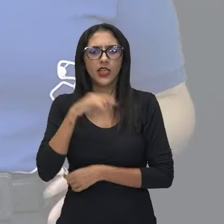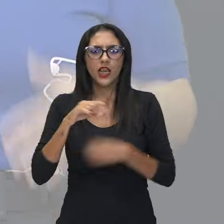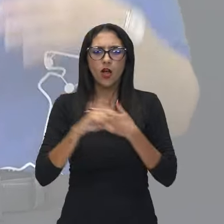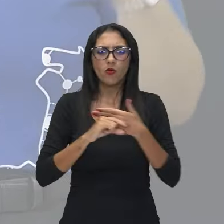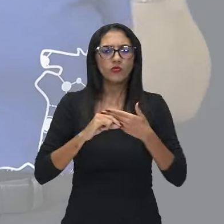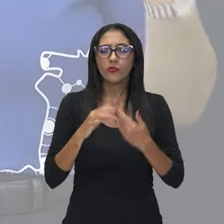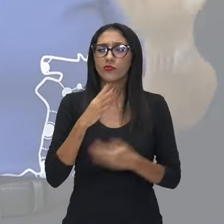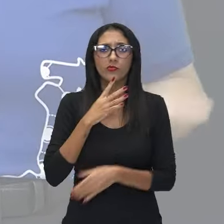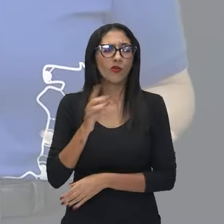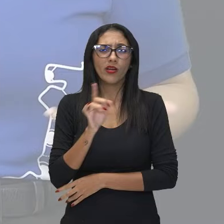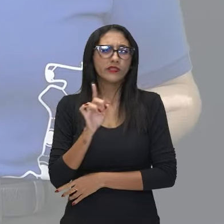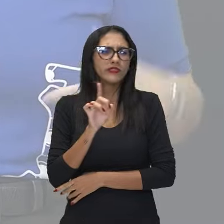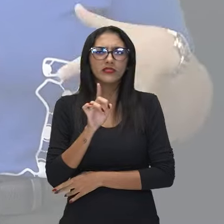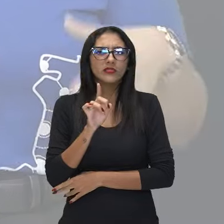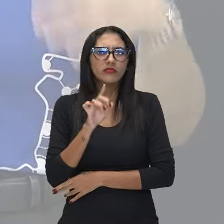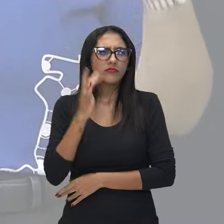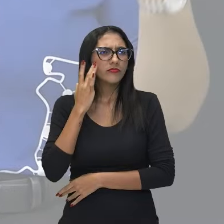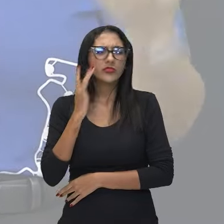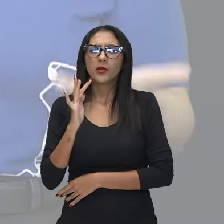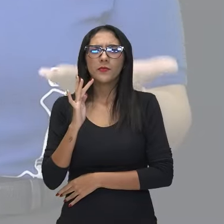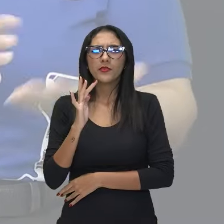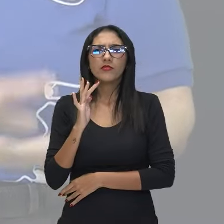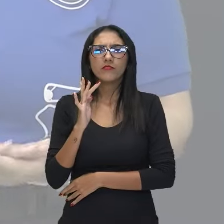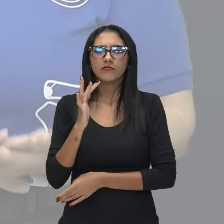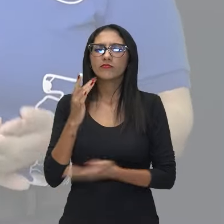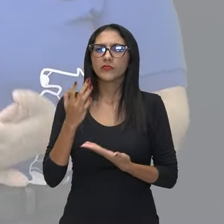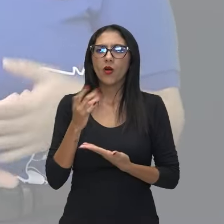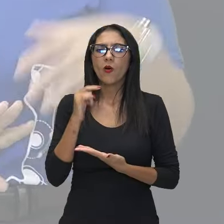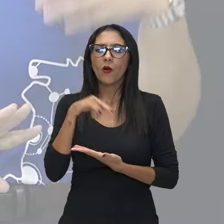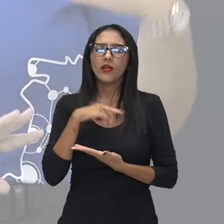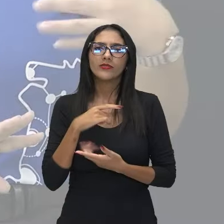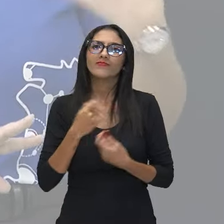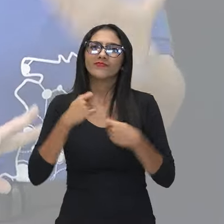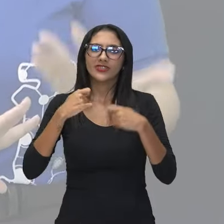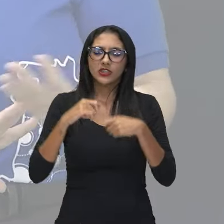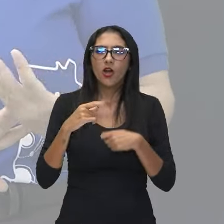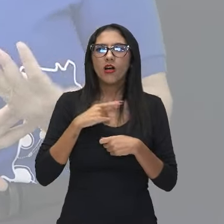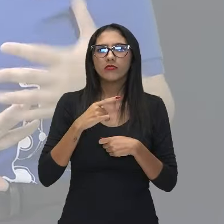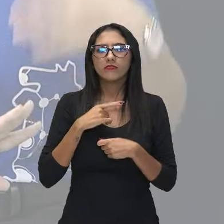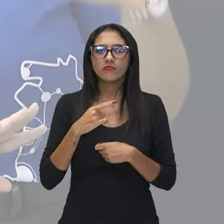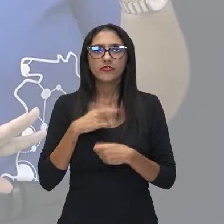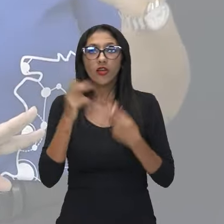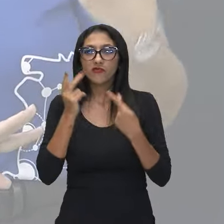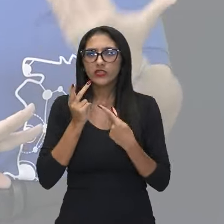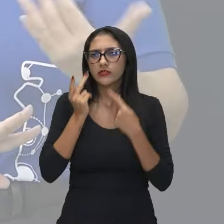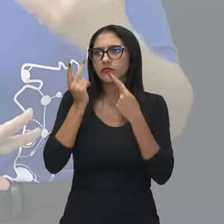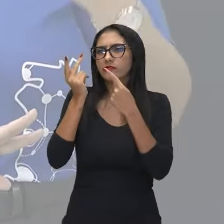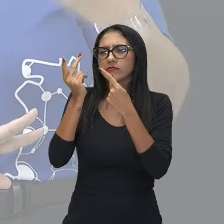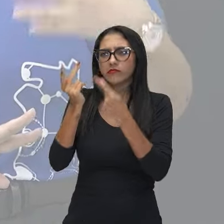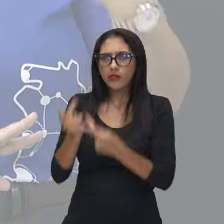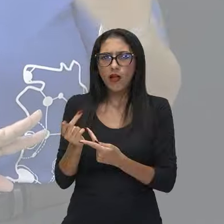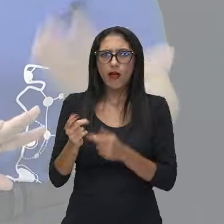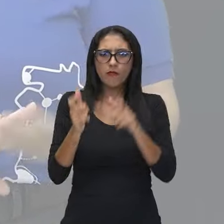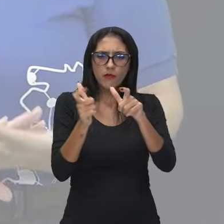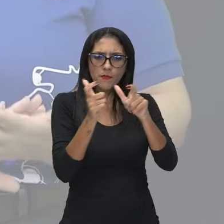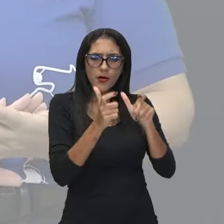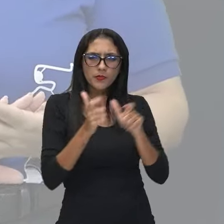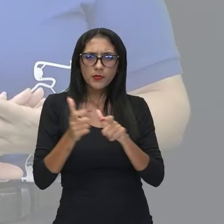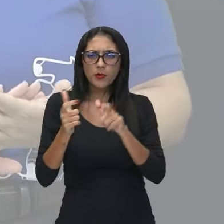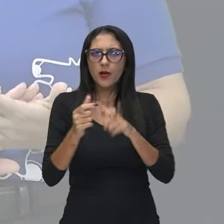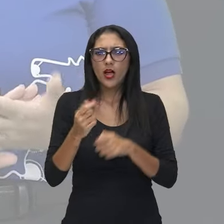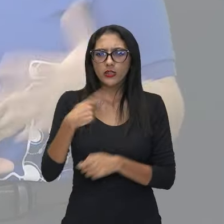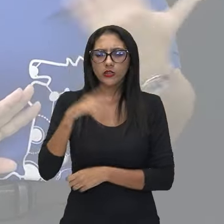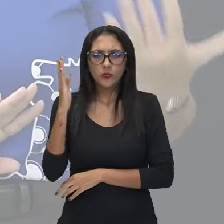conhecia essa diversidade. Então, ele empreendeu essa viagem para dar corpo àquilo que ele estava